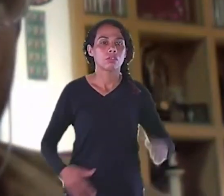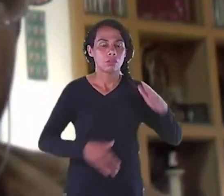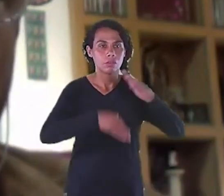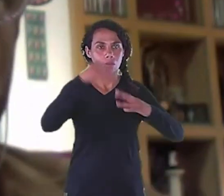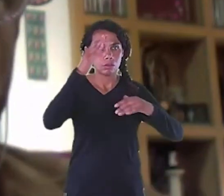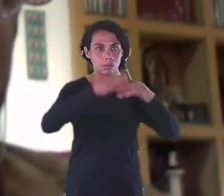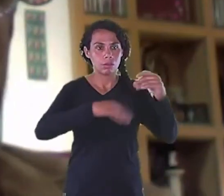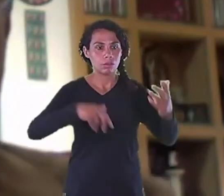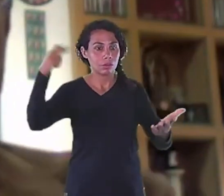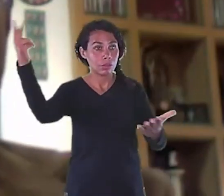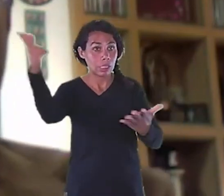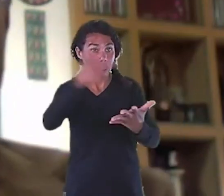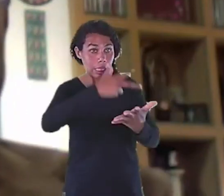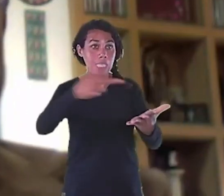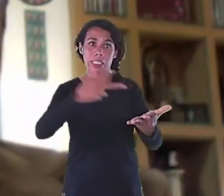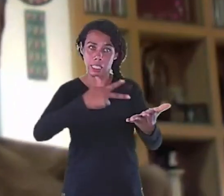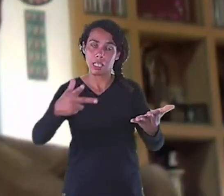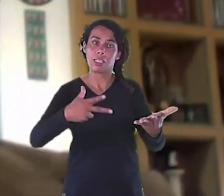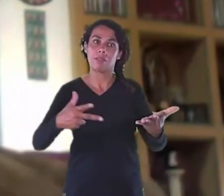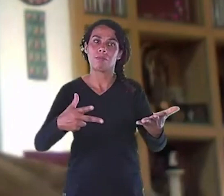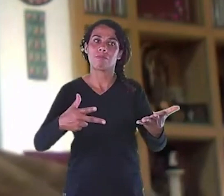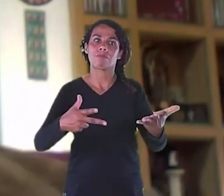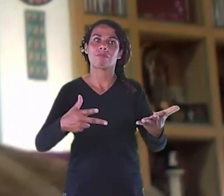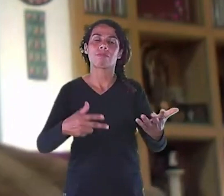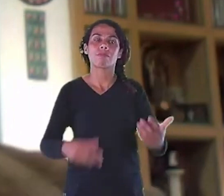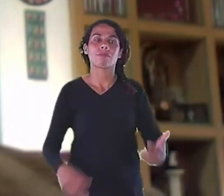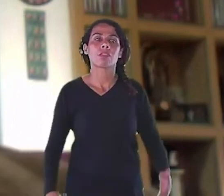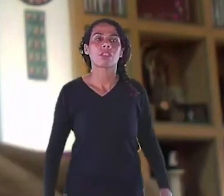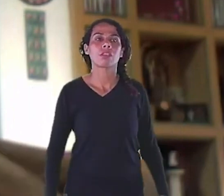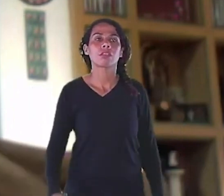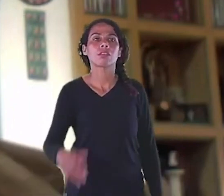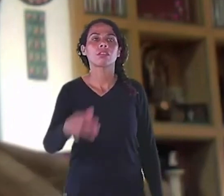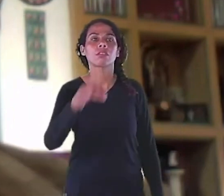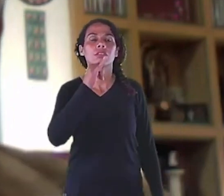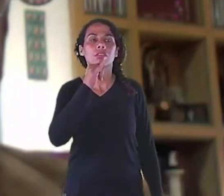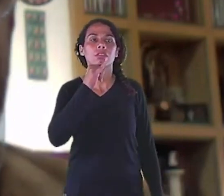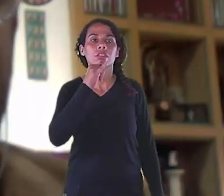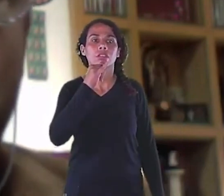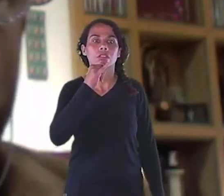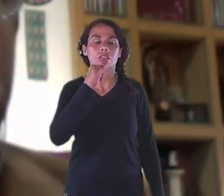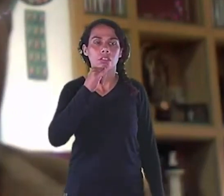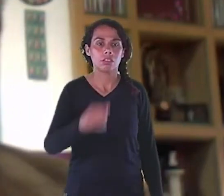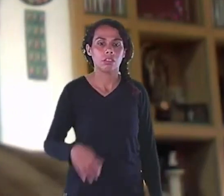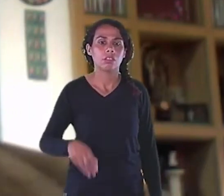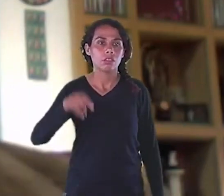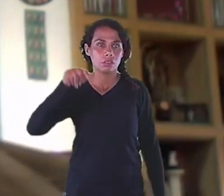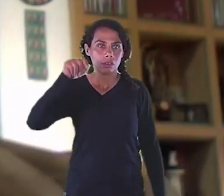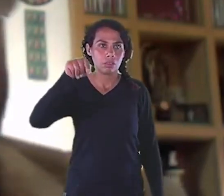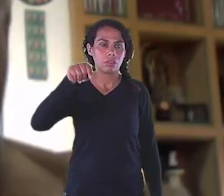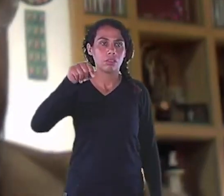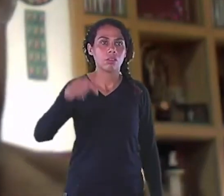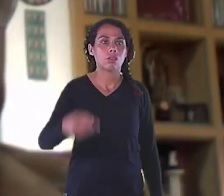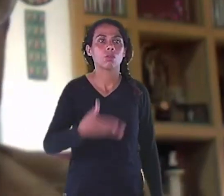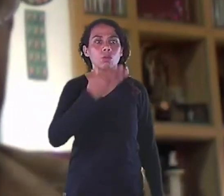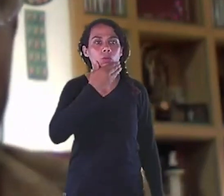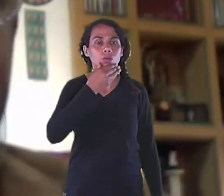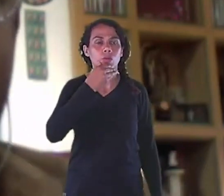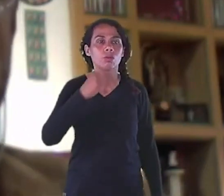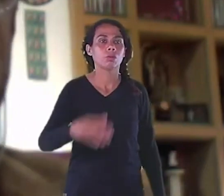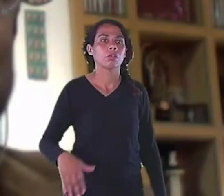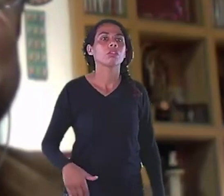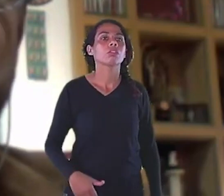problema Para ser resolvido Você Você é empresário Me encomenda um projeto Uma cadeira Um aléter doméstico Um equipamento qualquer